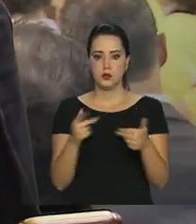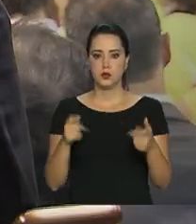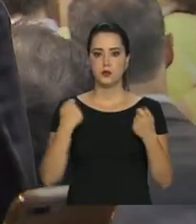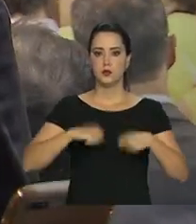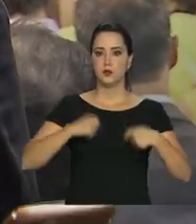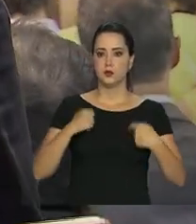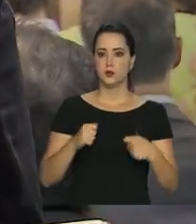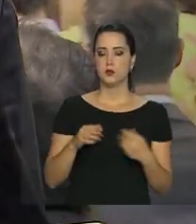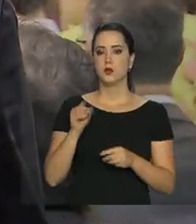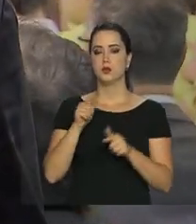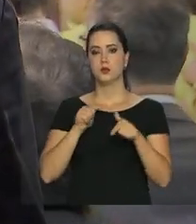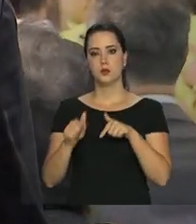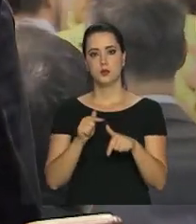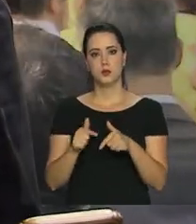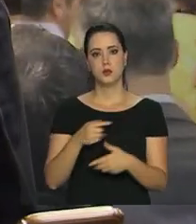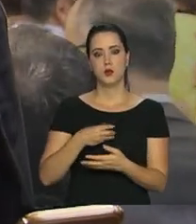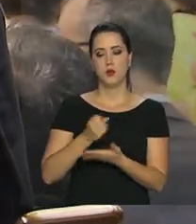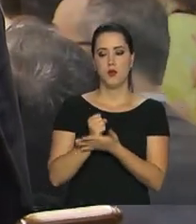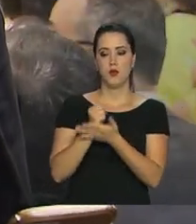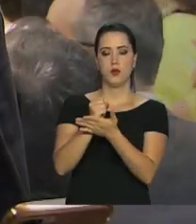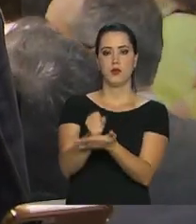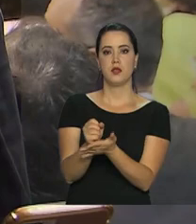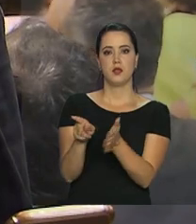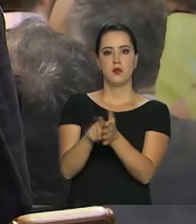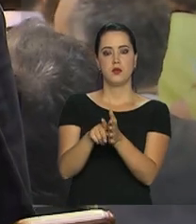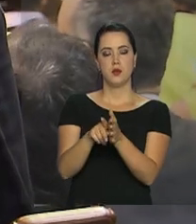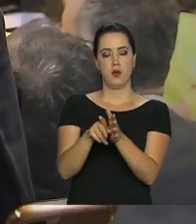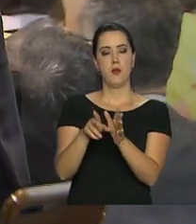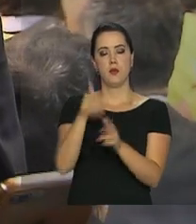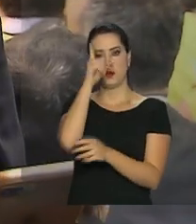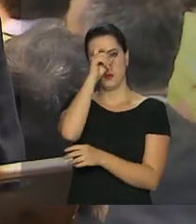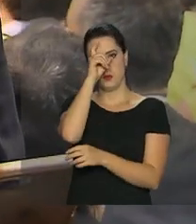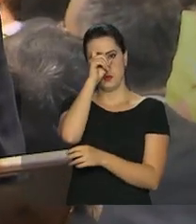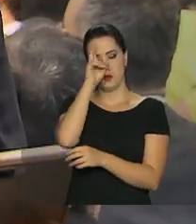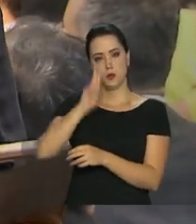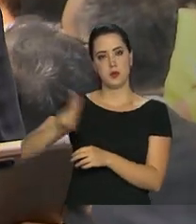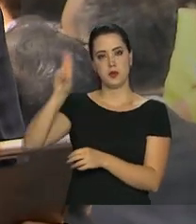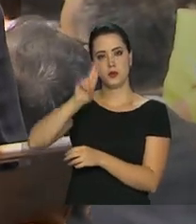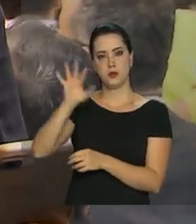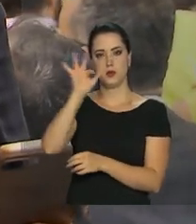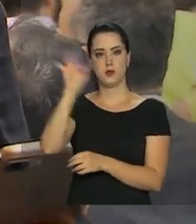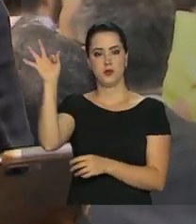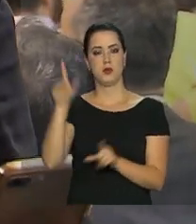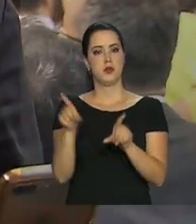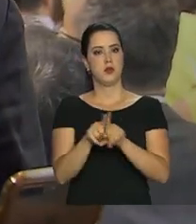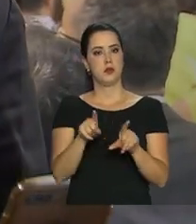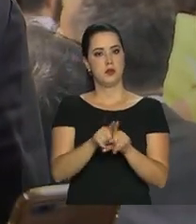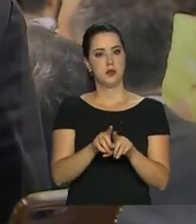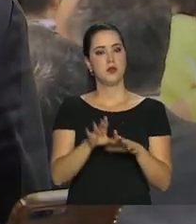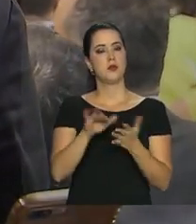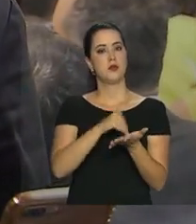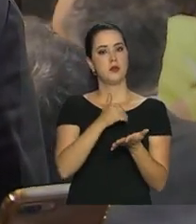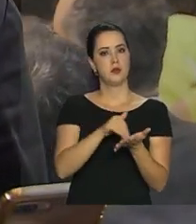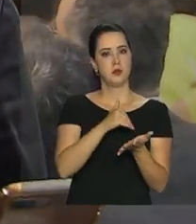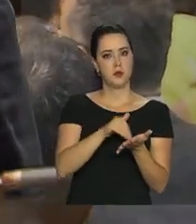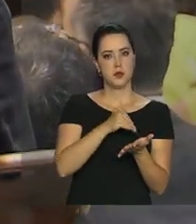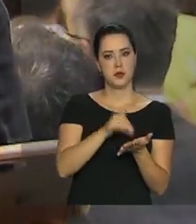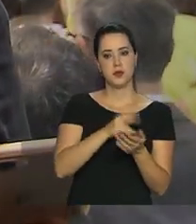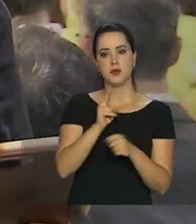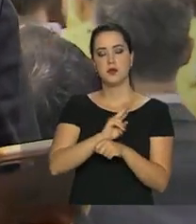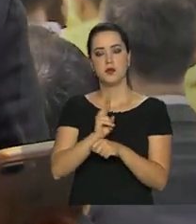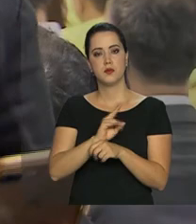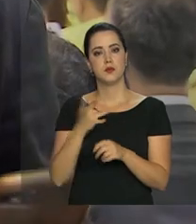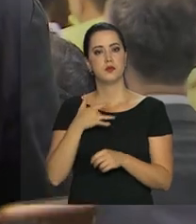necessários para a ação foram disponibilizados pelos hospitais universitários federais e pela Secretaria de Vigilância em Saúde